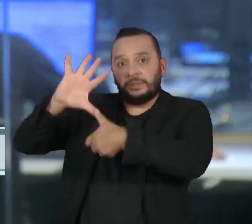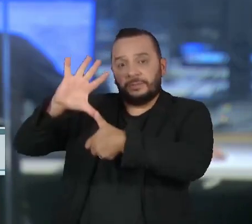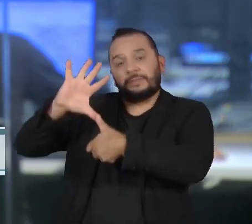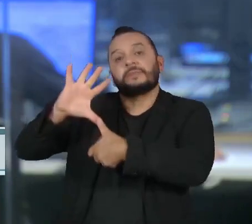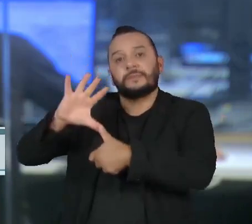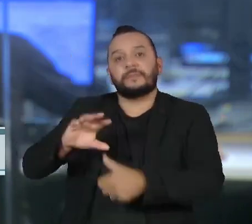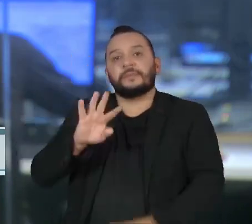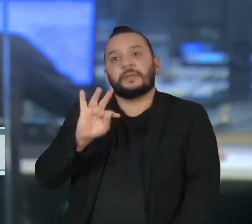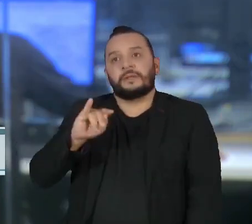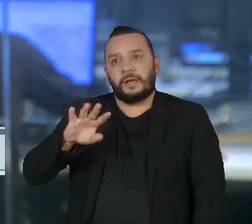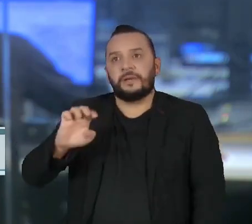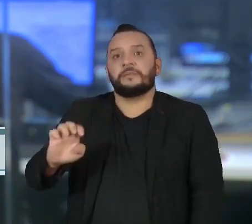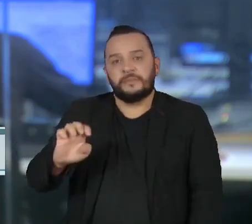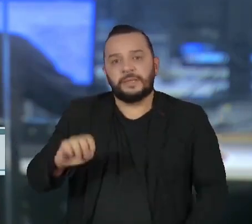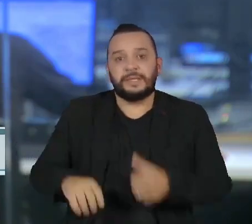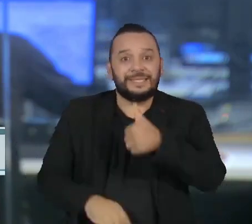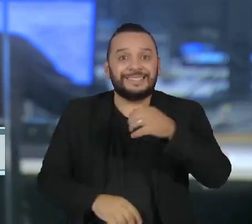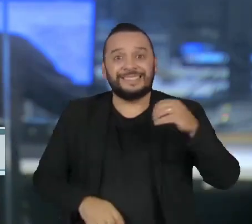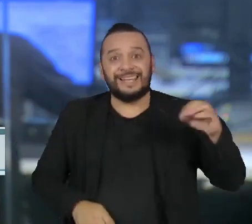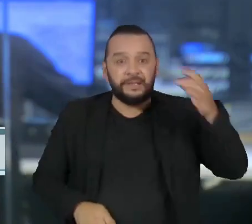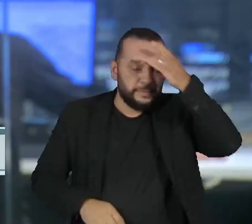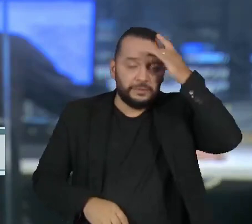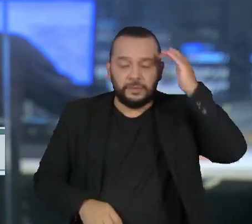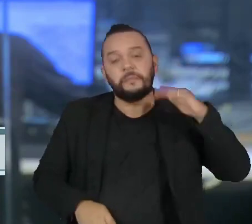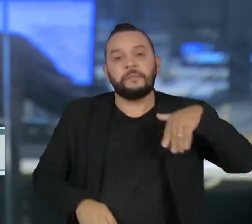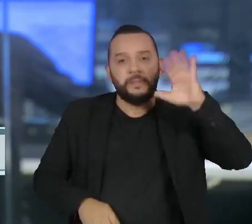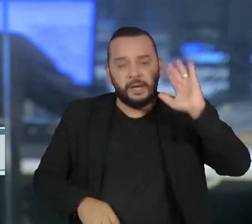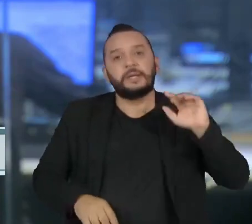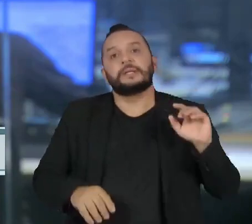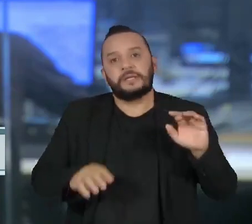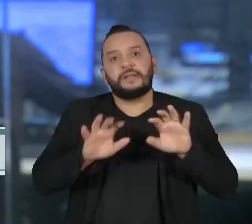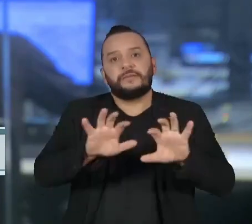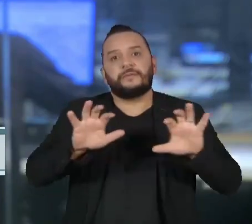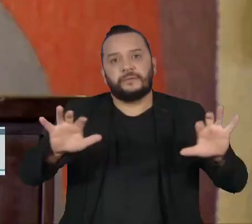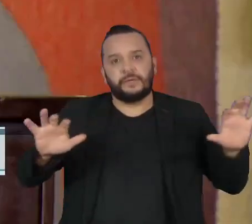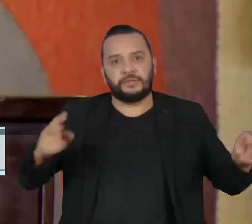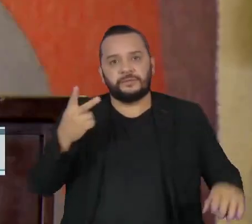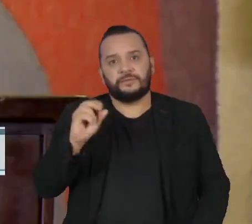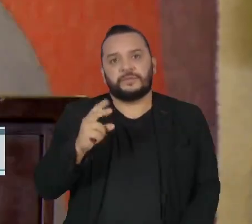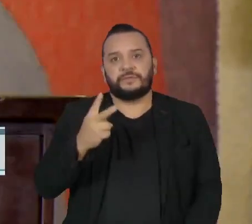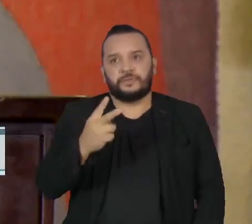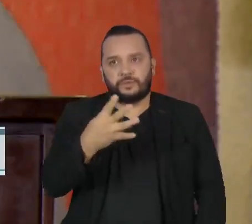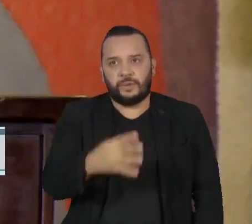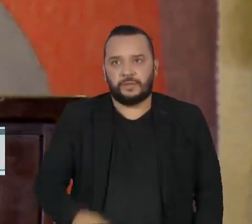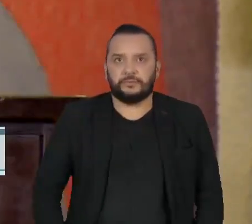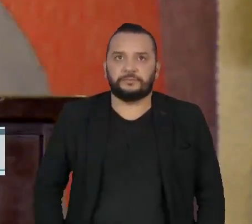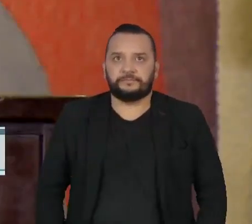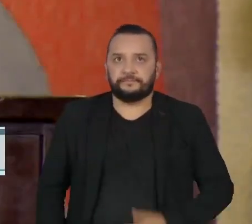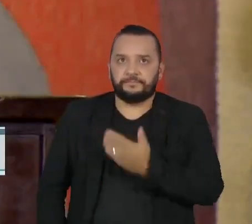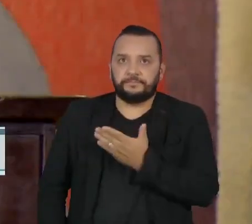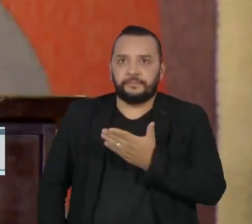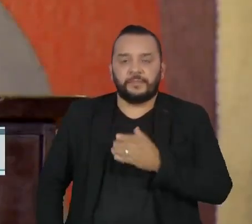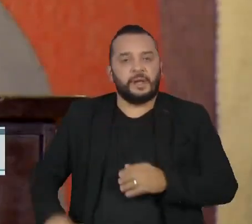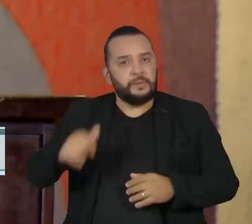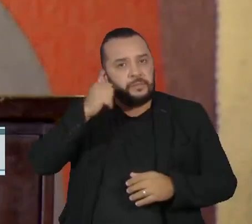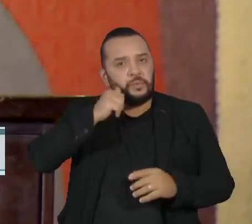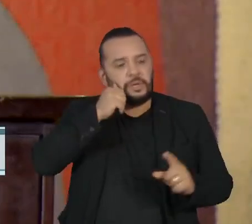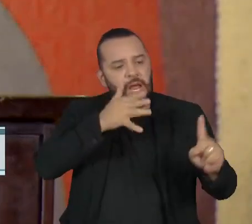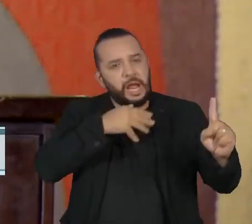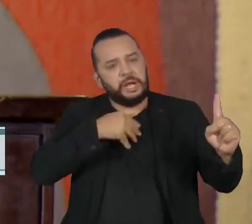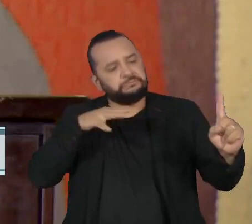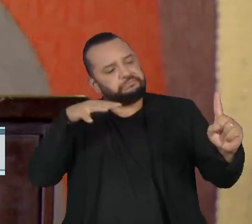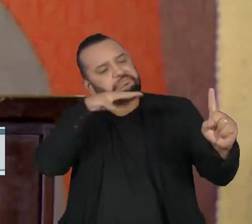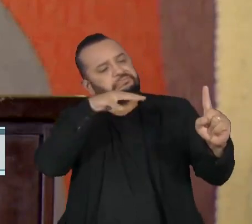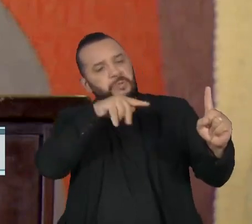influentes de 2024. Ela é a única brasileira na lista. Descrita como uma mulher notável e corajosa,